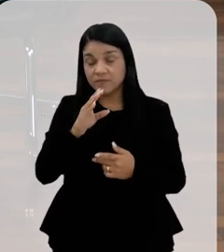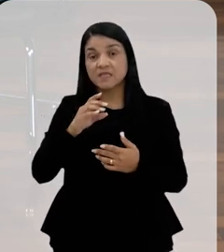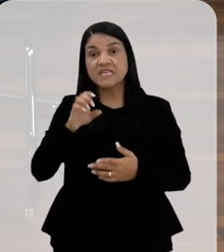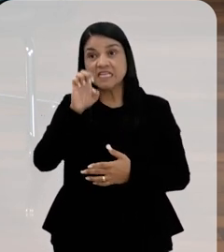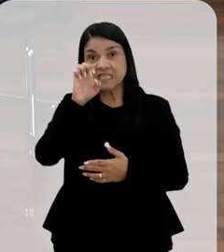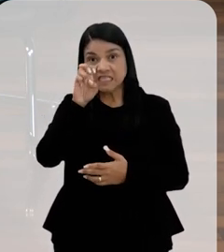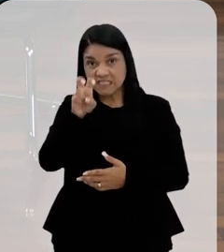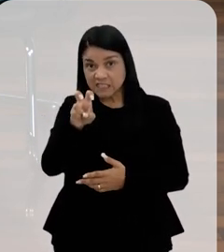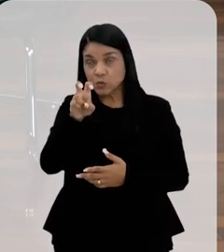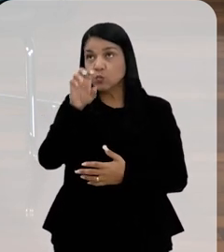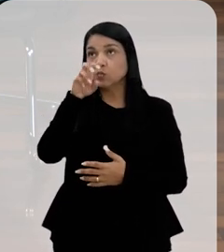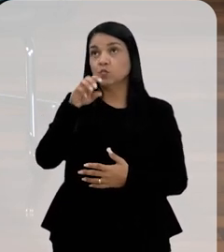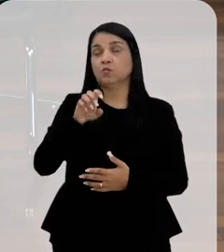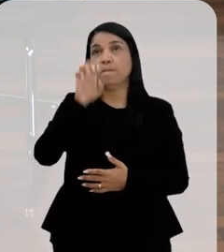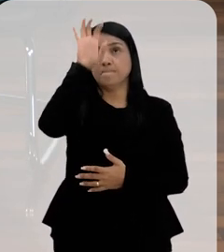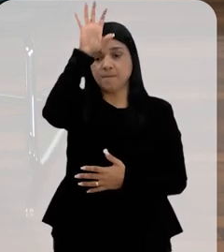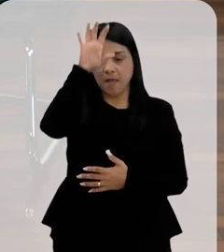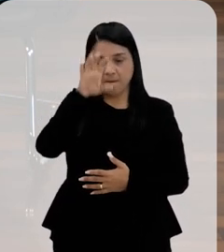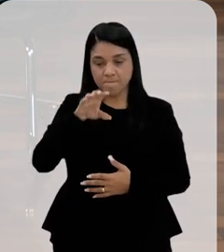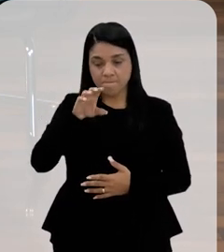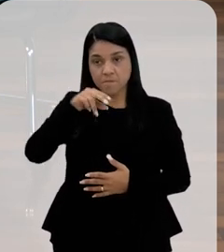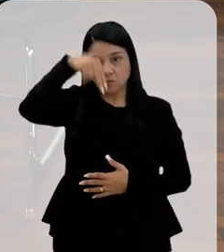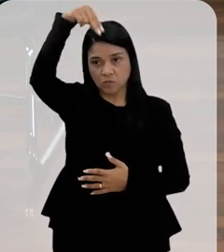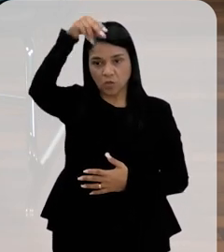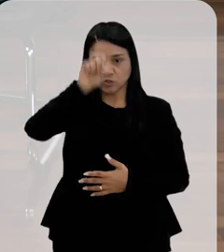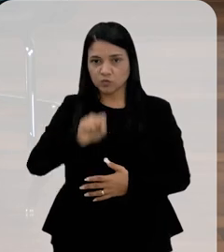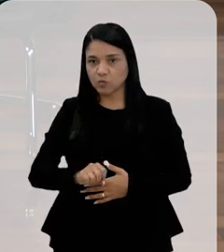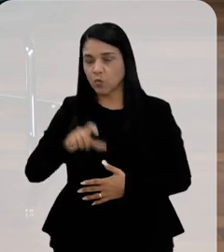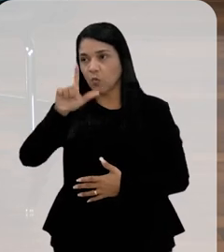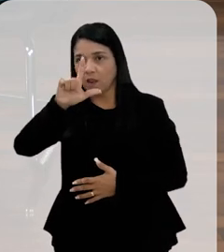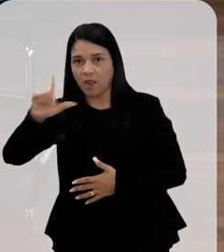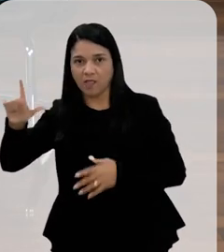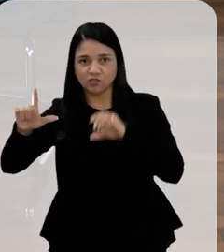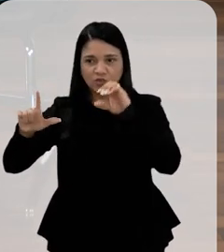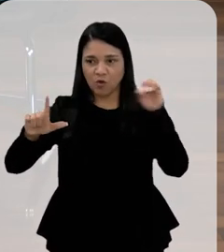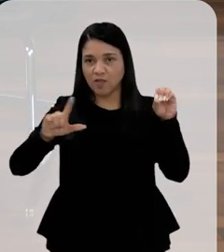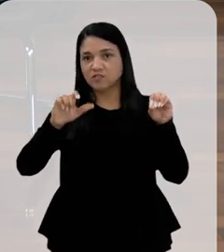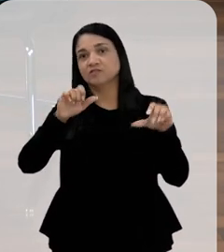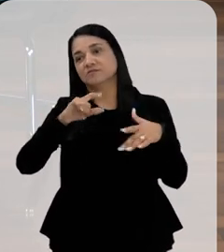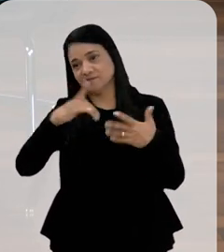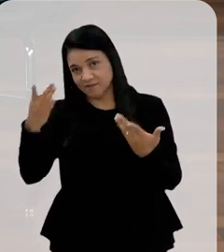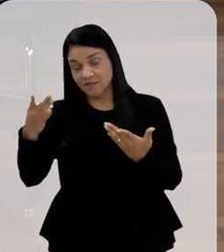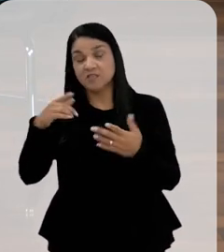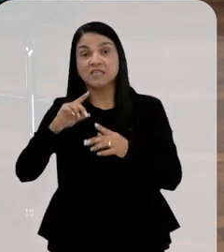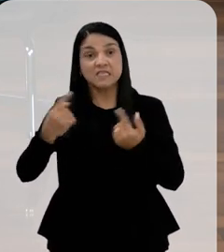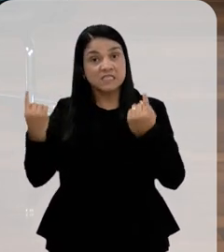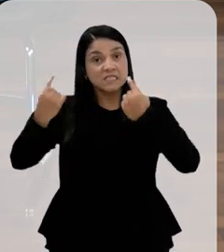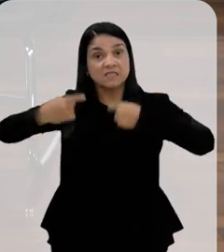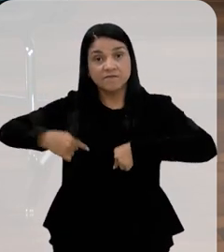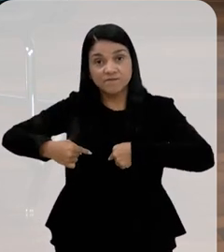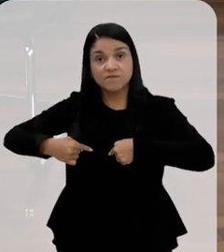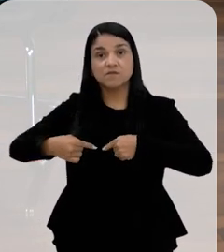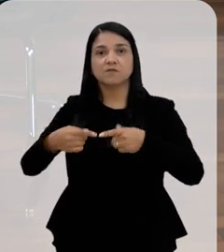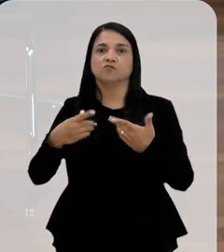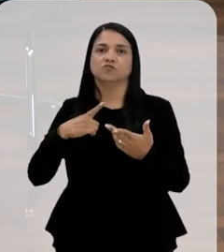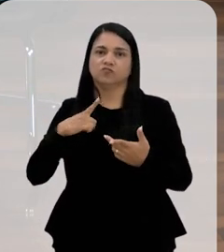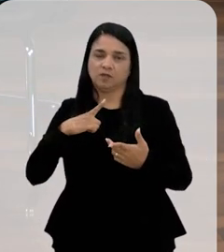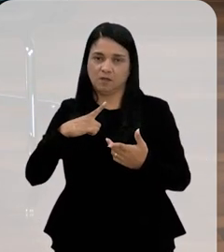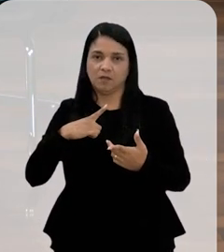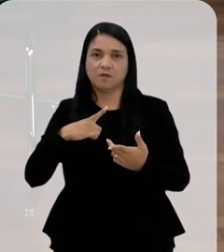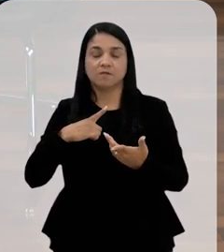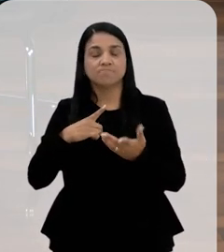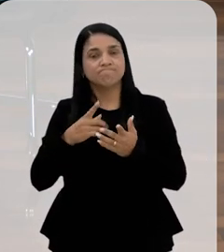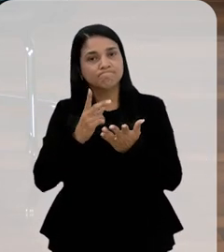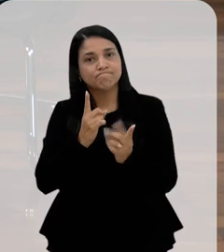-regiões do país, estados com agendas que estão hoje colocadas como verdadeiros desafios e que foi o